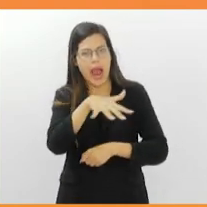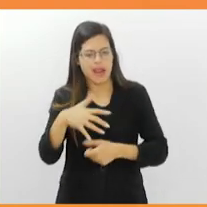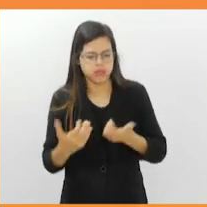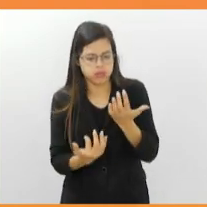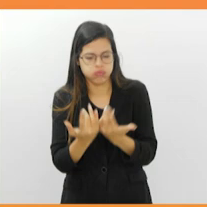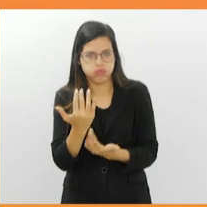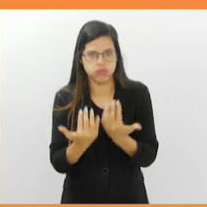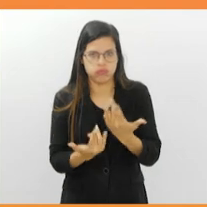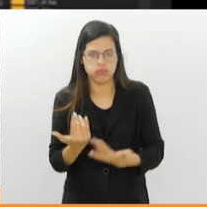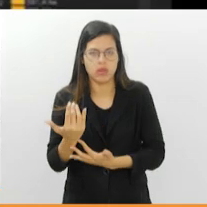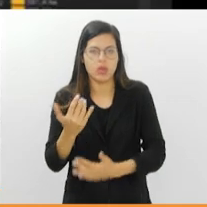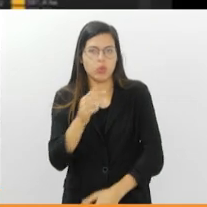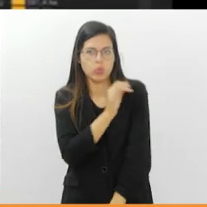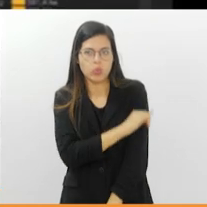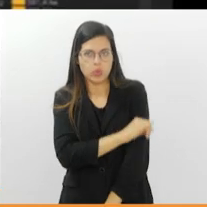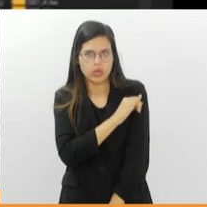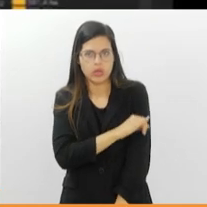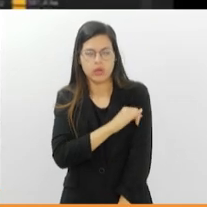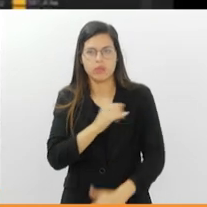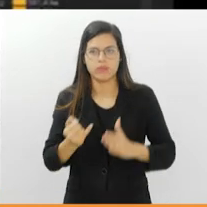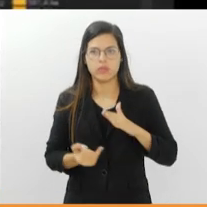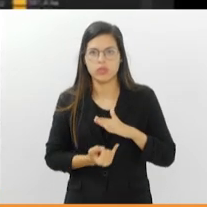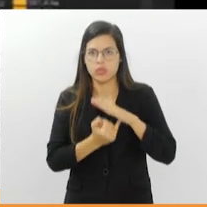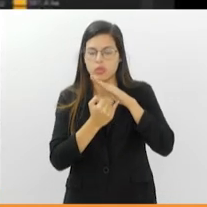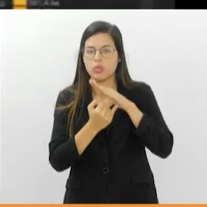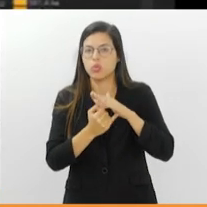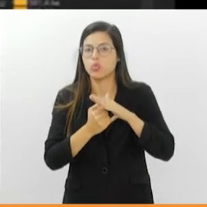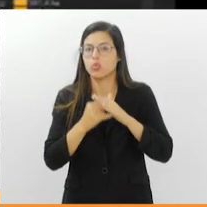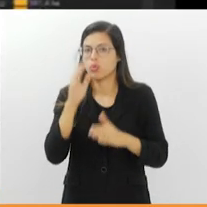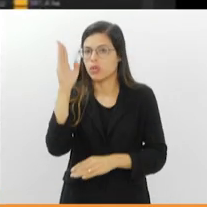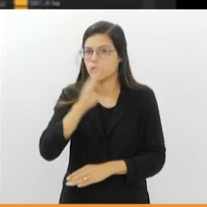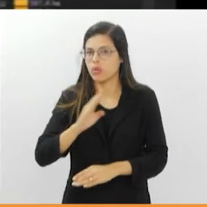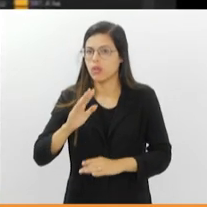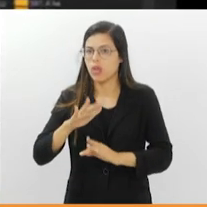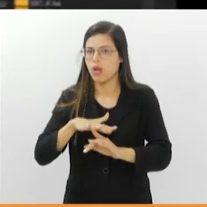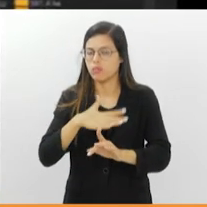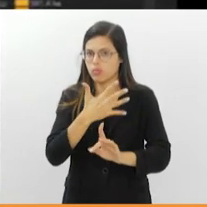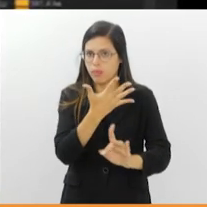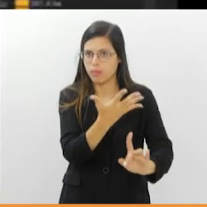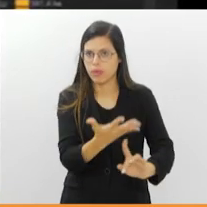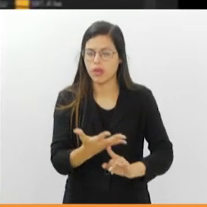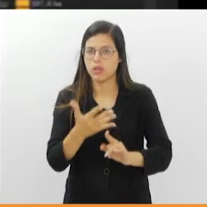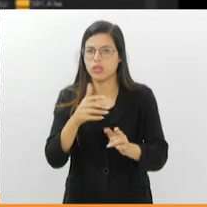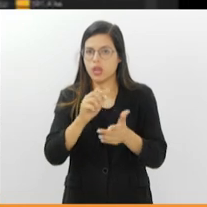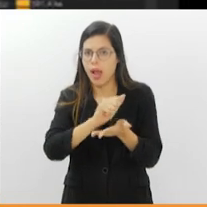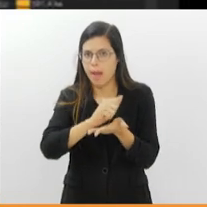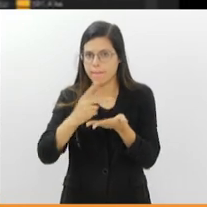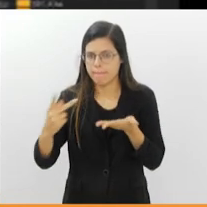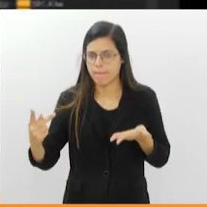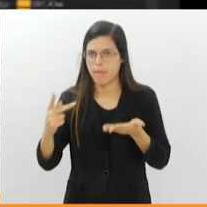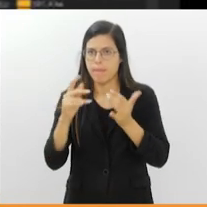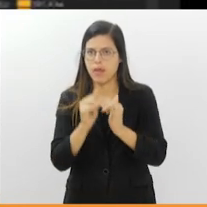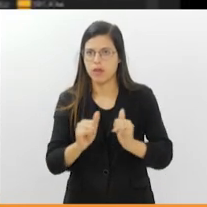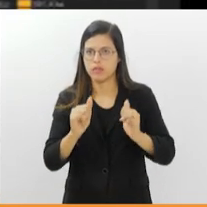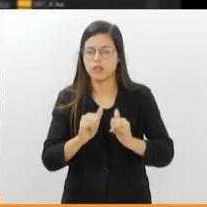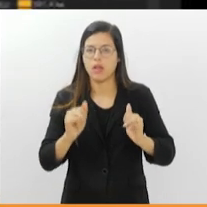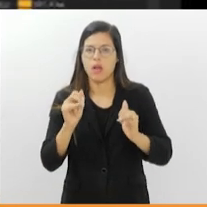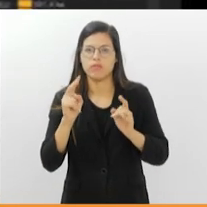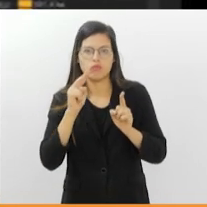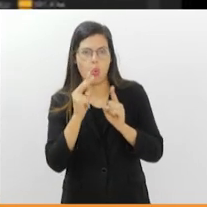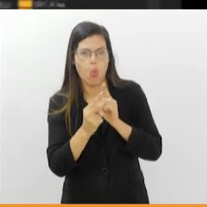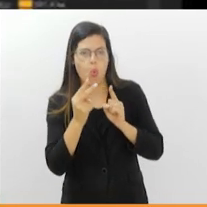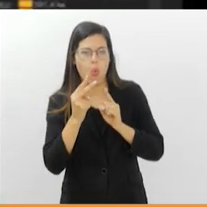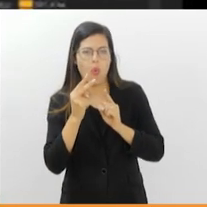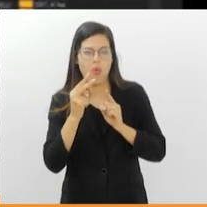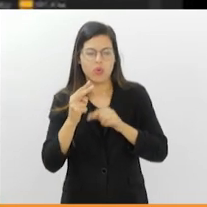território fluminense. O Instituto Estadual do Ambiente vai lançar o aplicativo Olho no Verde Queimadas. Ele vai